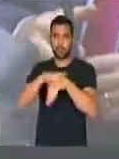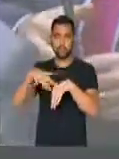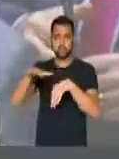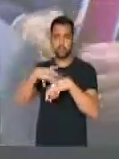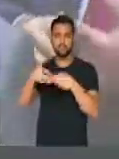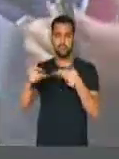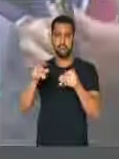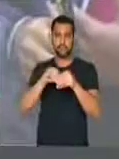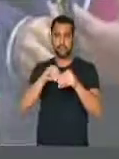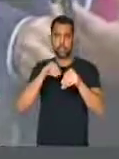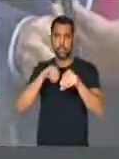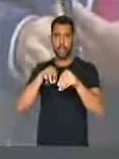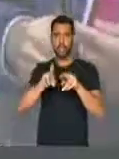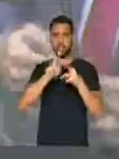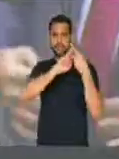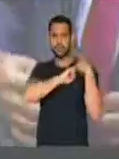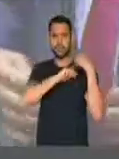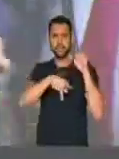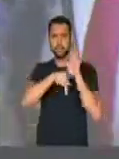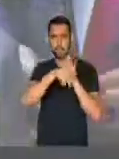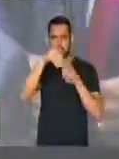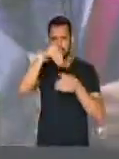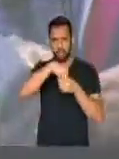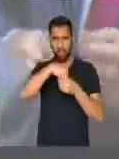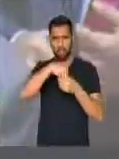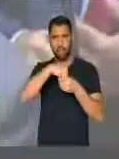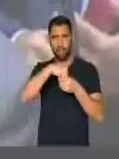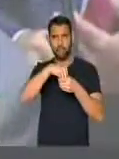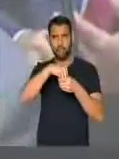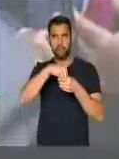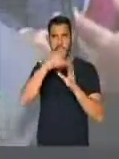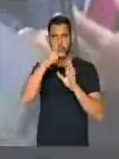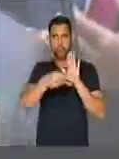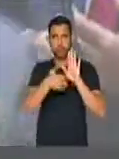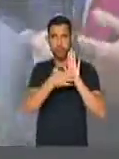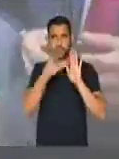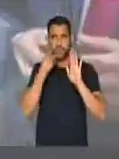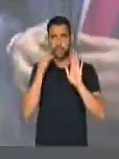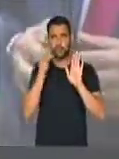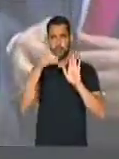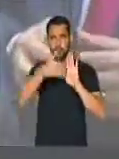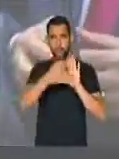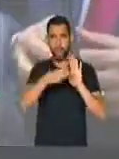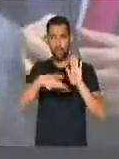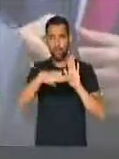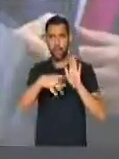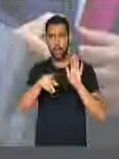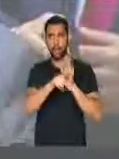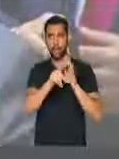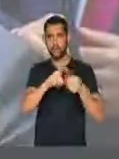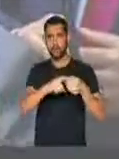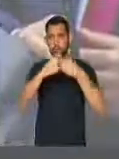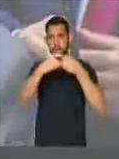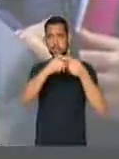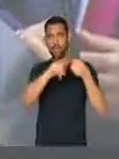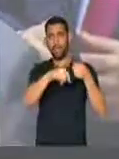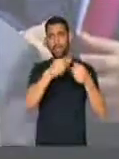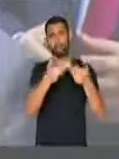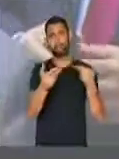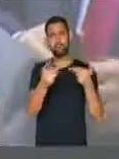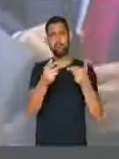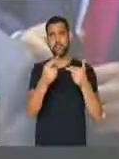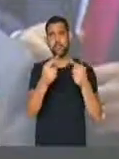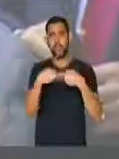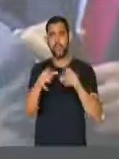partido, tirar a autonomia interna de uma matéria que só diz respeito aos seus filiados é uma